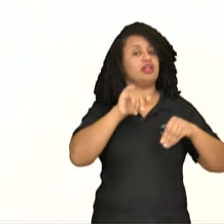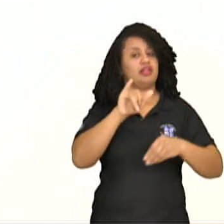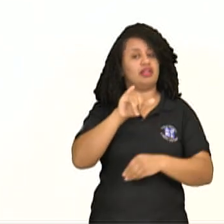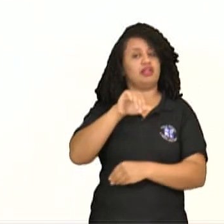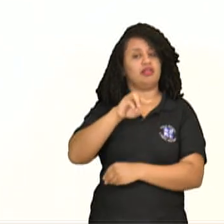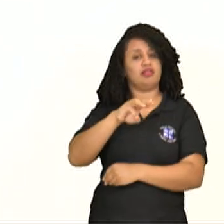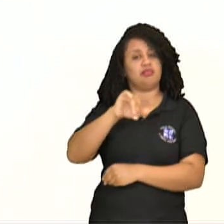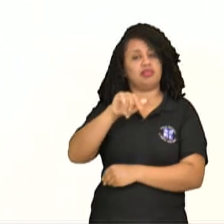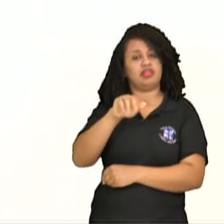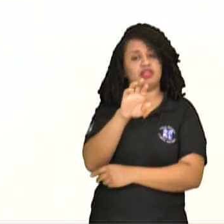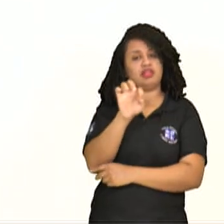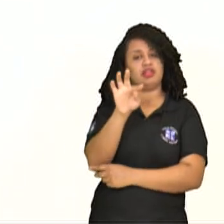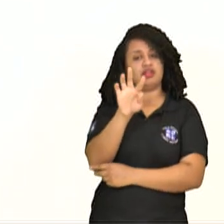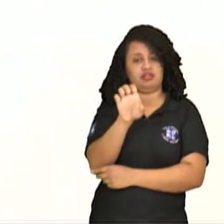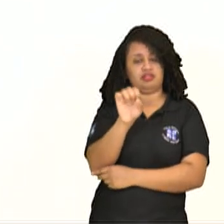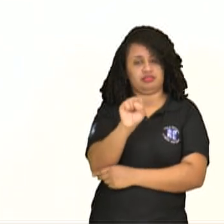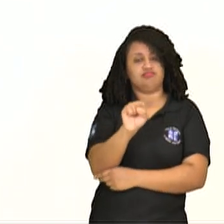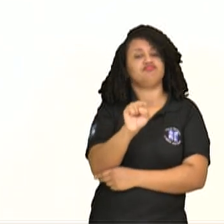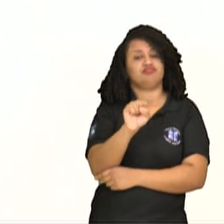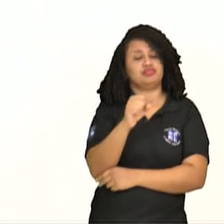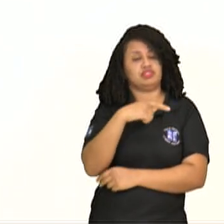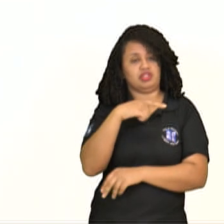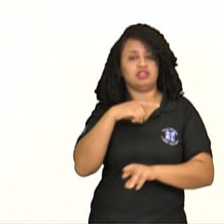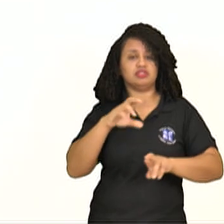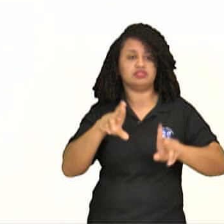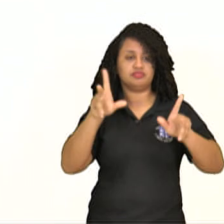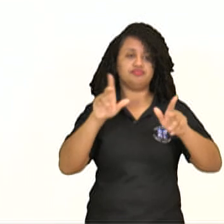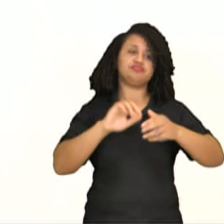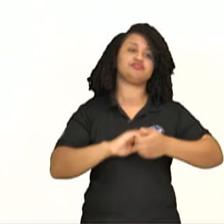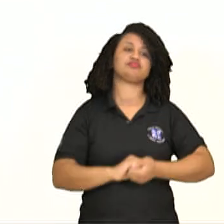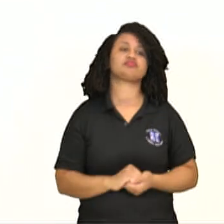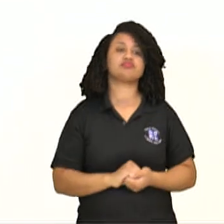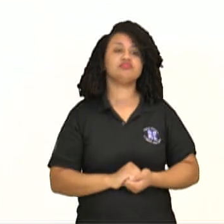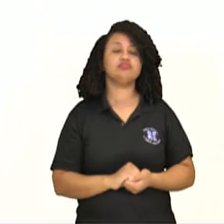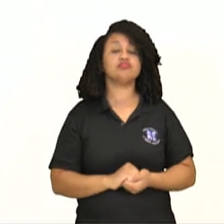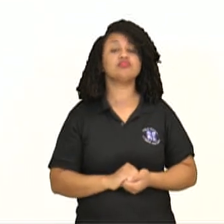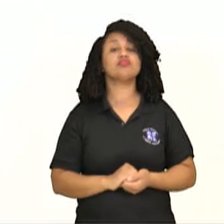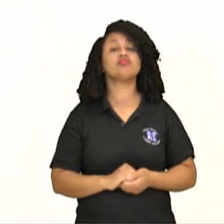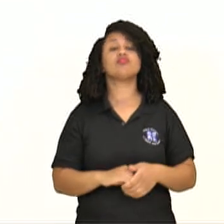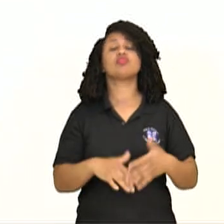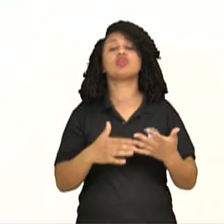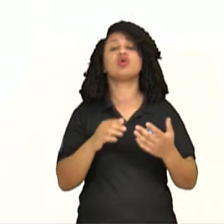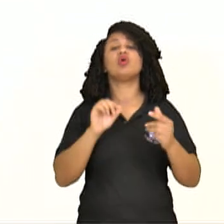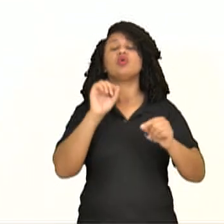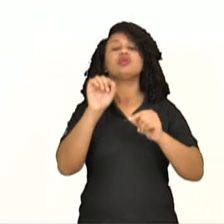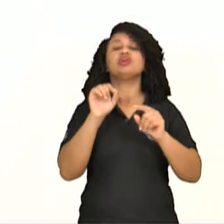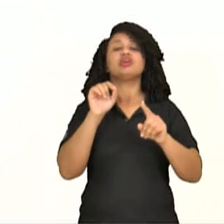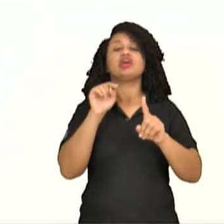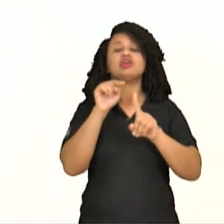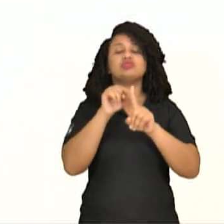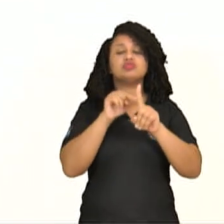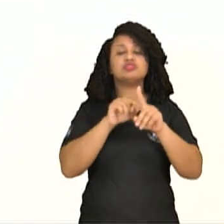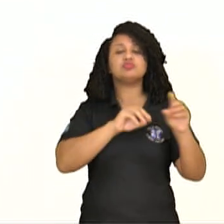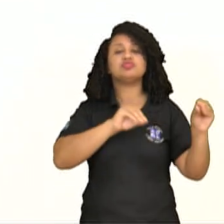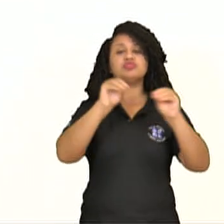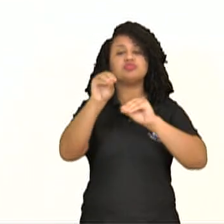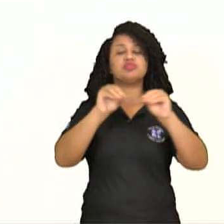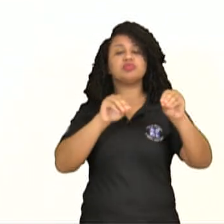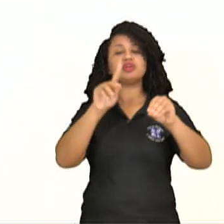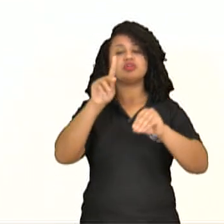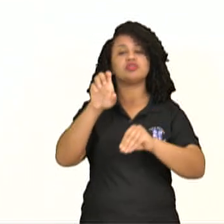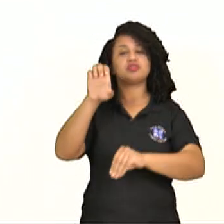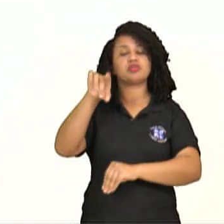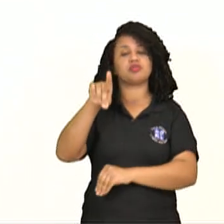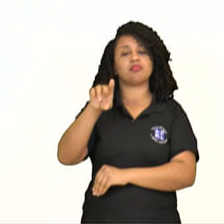imigrantes. Há essa diferença. O que é o movimento pendular? O